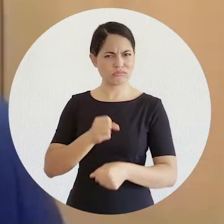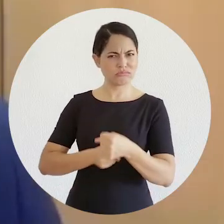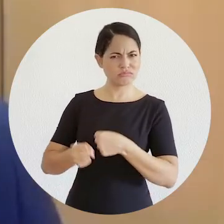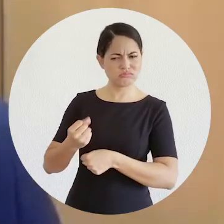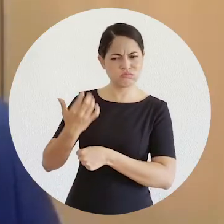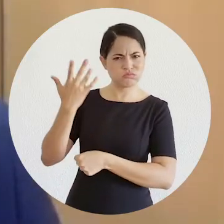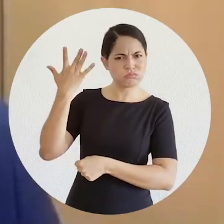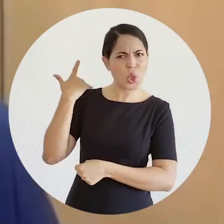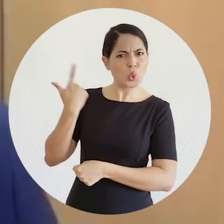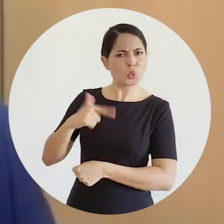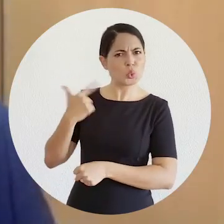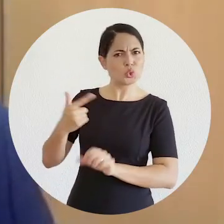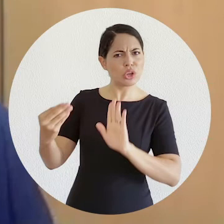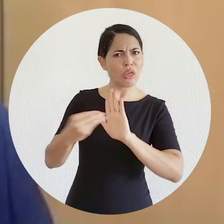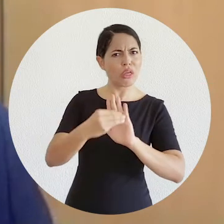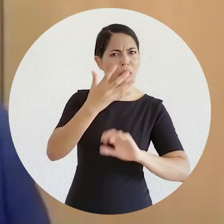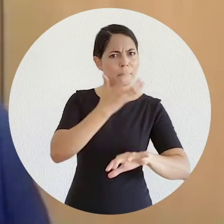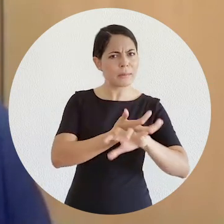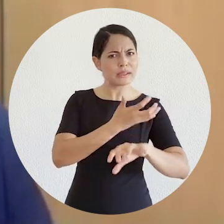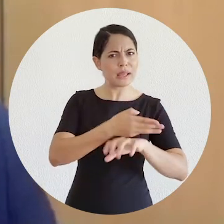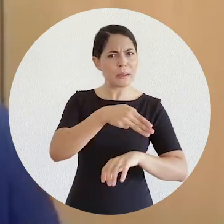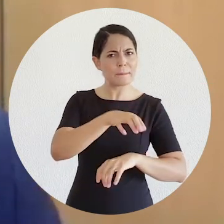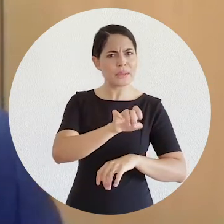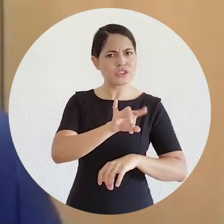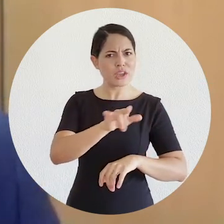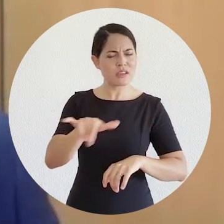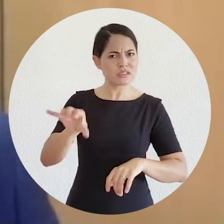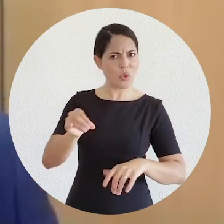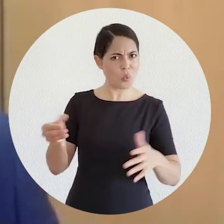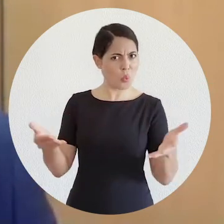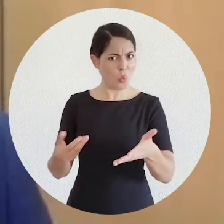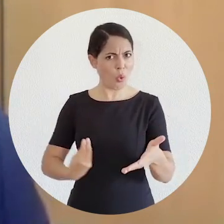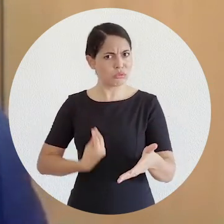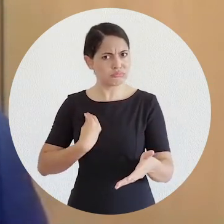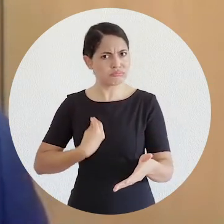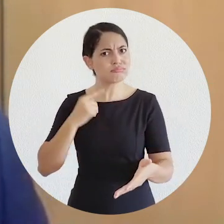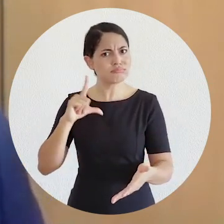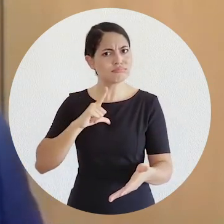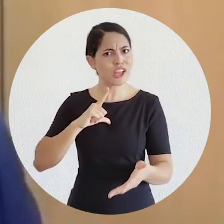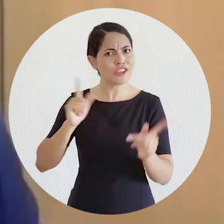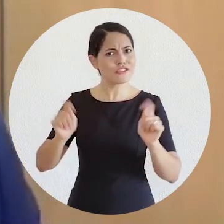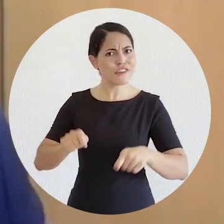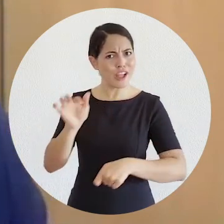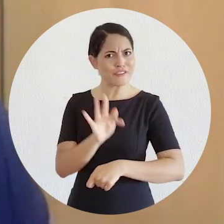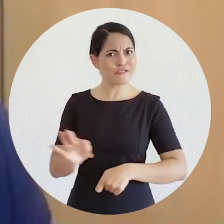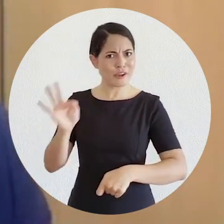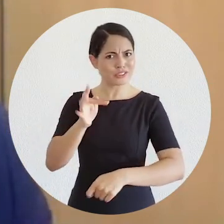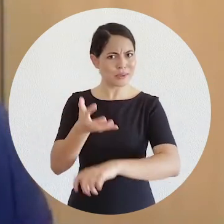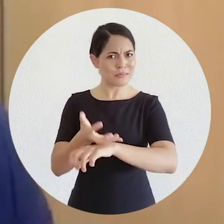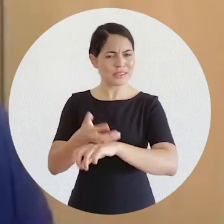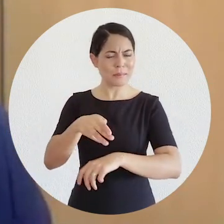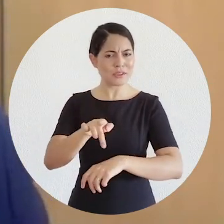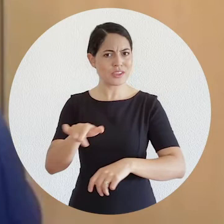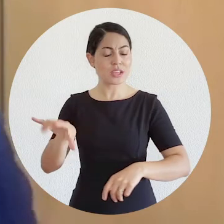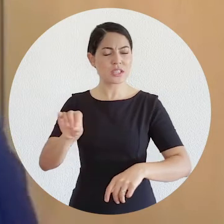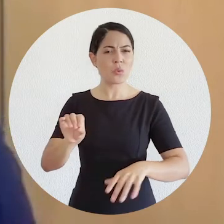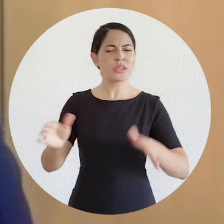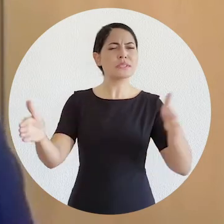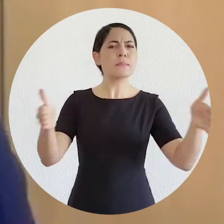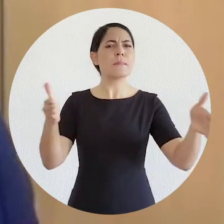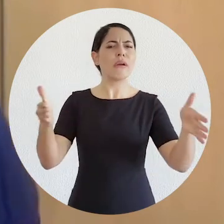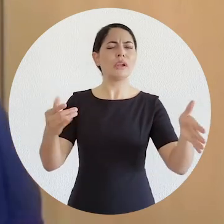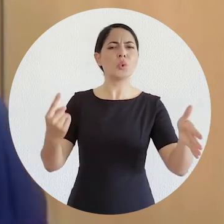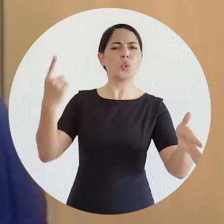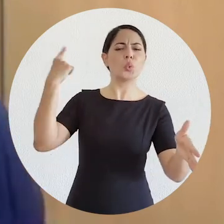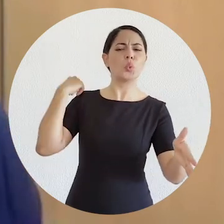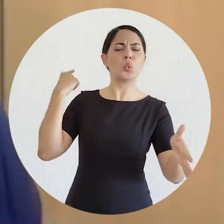Anteriormente, antigamente, a gente não contava com a mediação nas disciplinas. Hoje, bem como o senhor disse agora, a gente começa a contar. O senhor